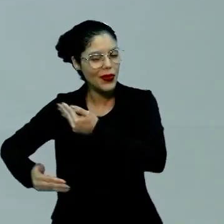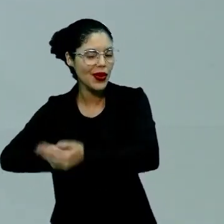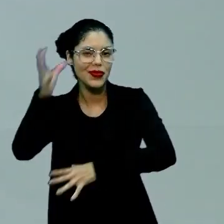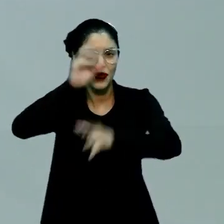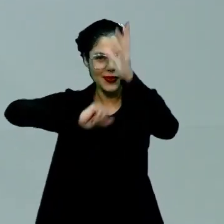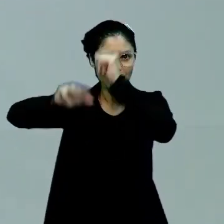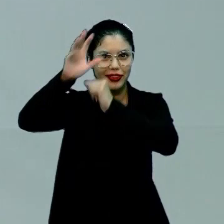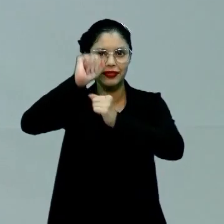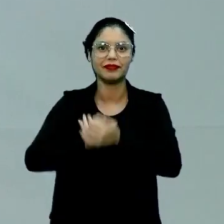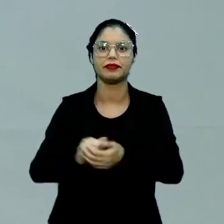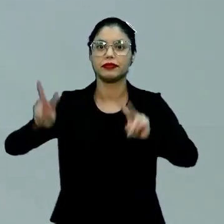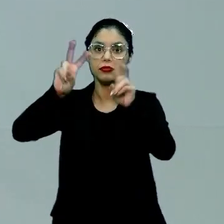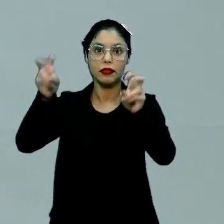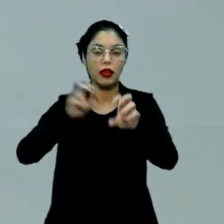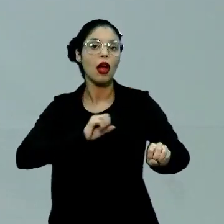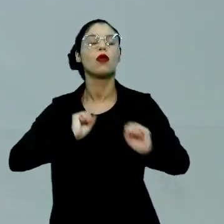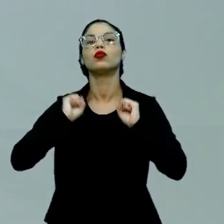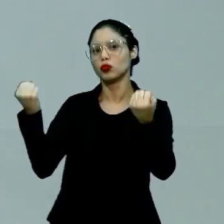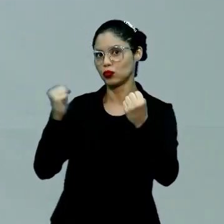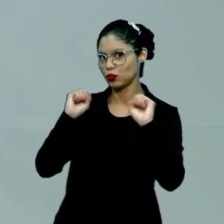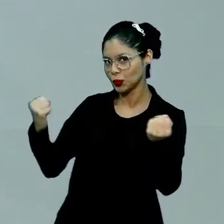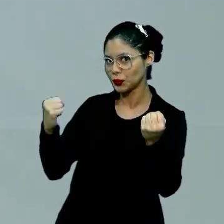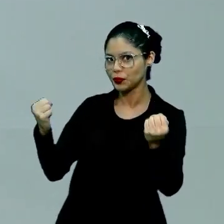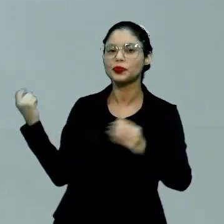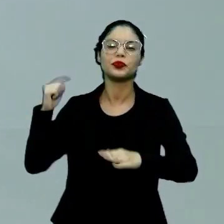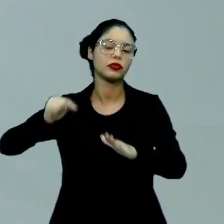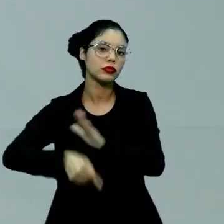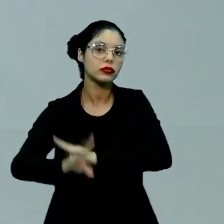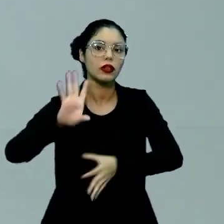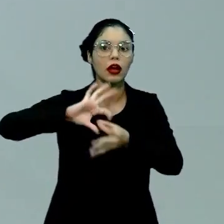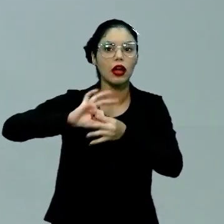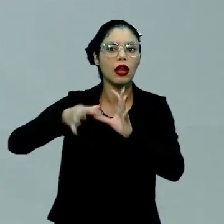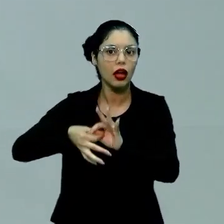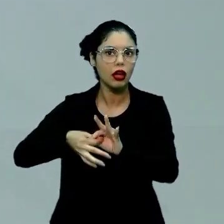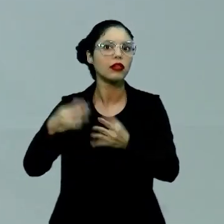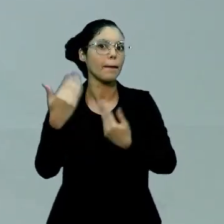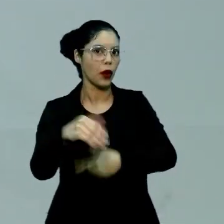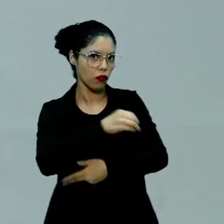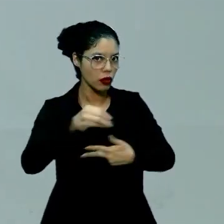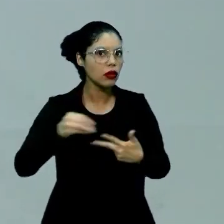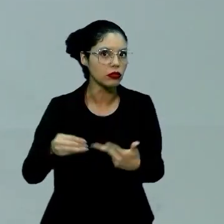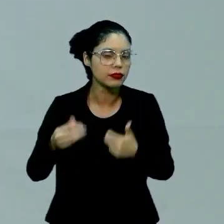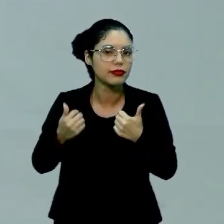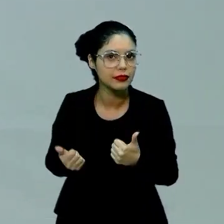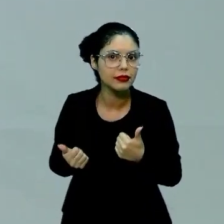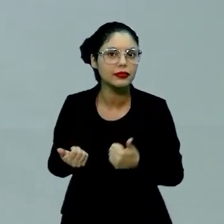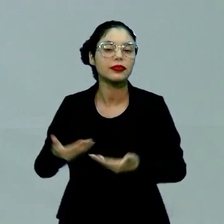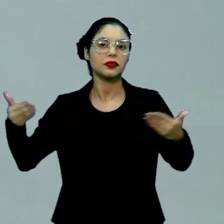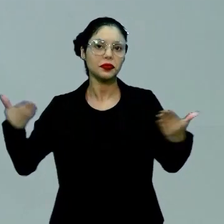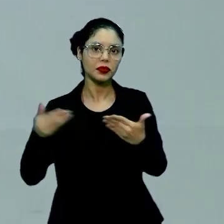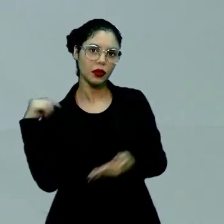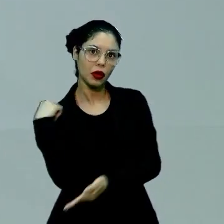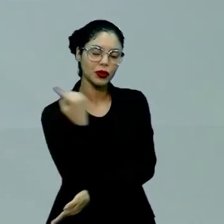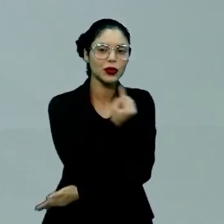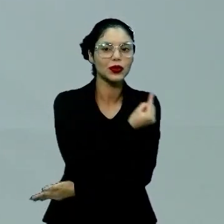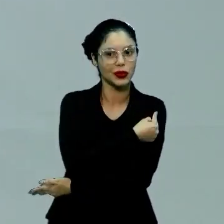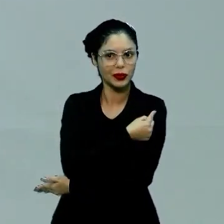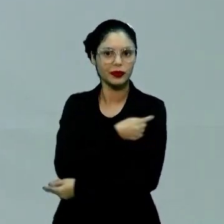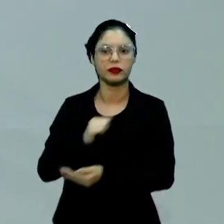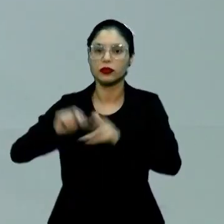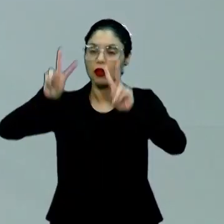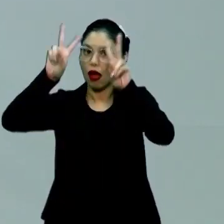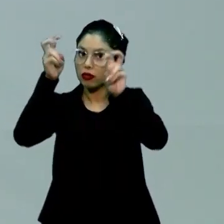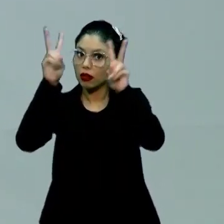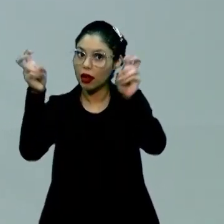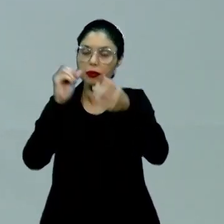aprendizagem acerca da Educação Física dentro do contexto da prova do Enem. Então, a gente vai agora abordar inicialmente o